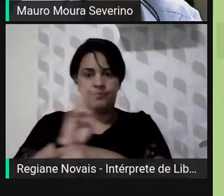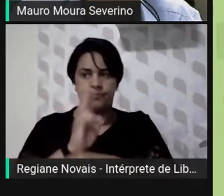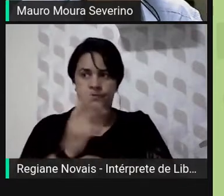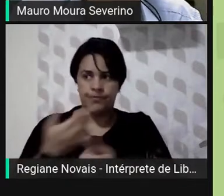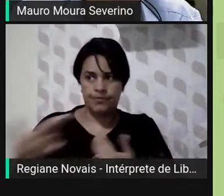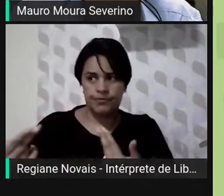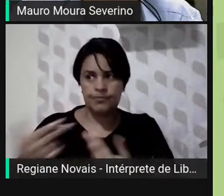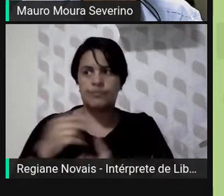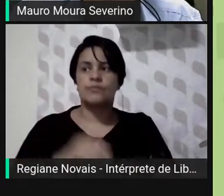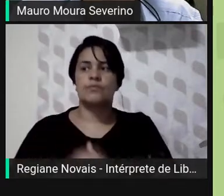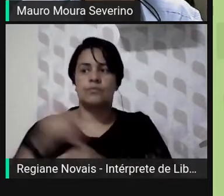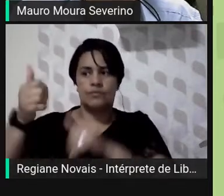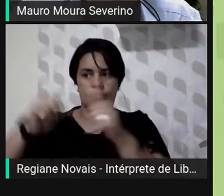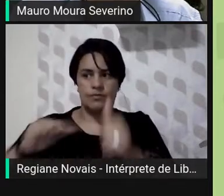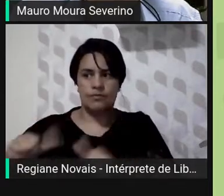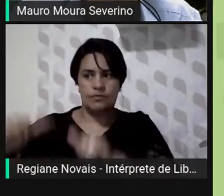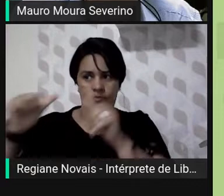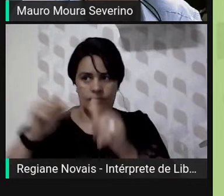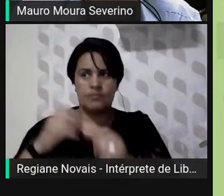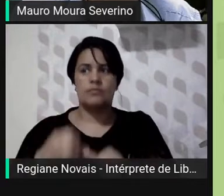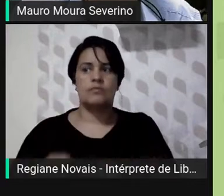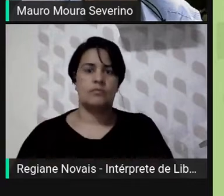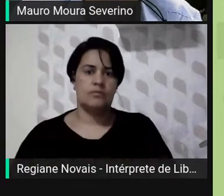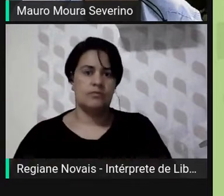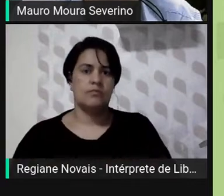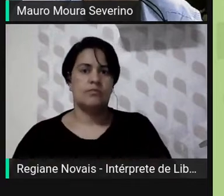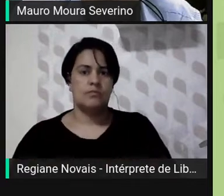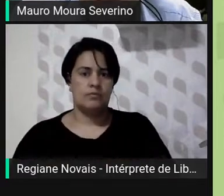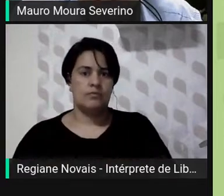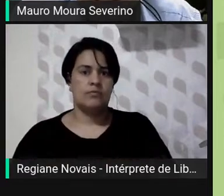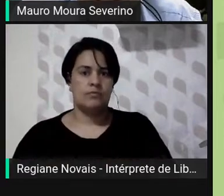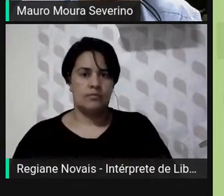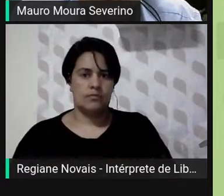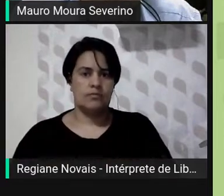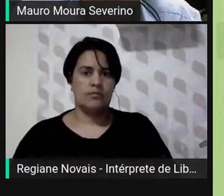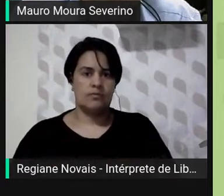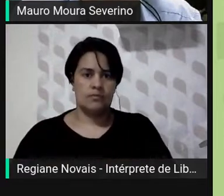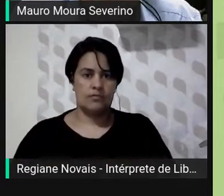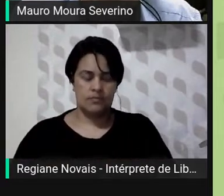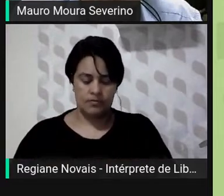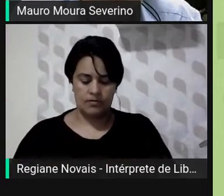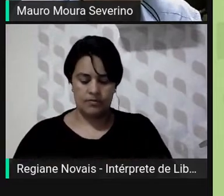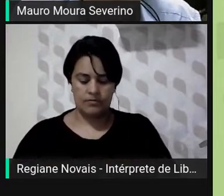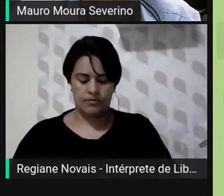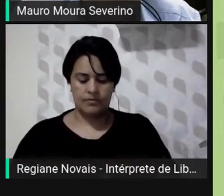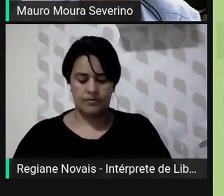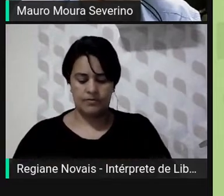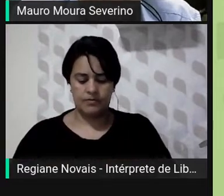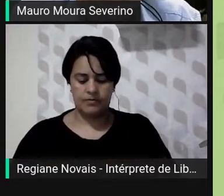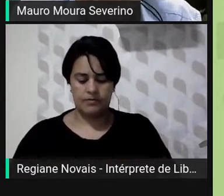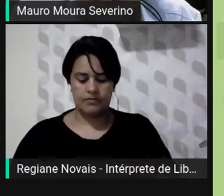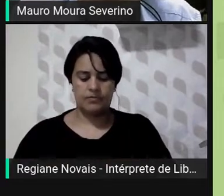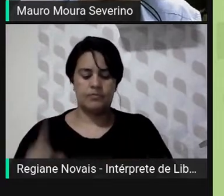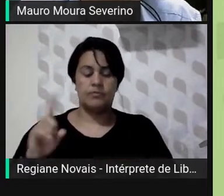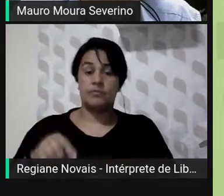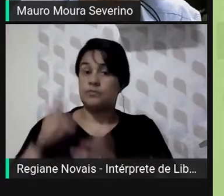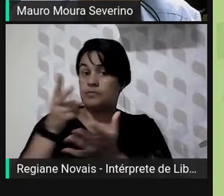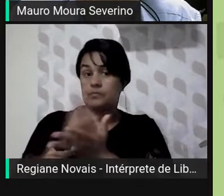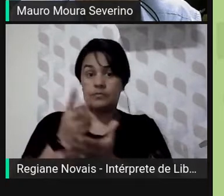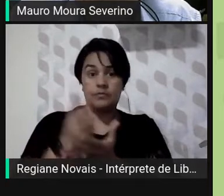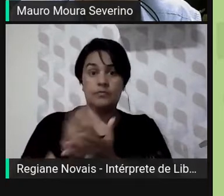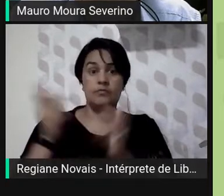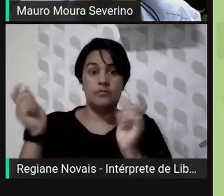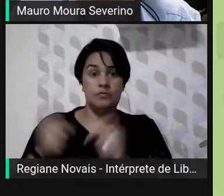é possível fazer uma avaliação de desempenho com a honestidade necessária sem que o gestor se envolva na